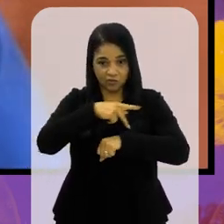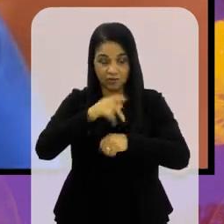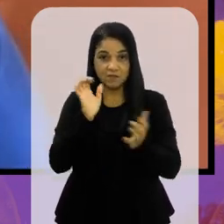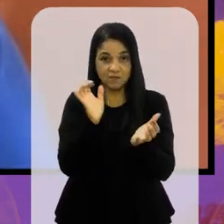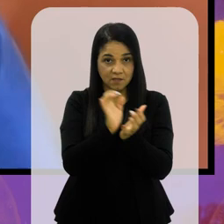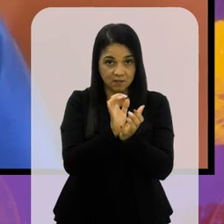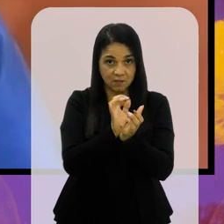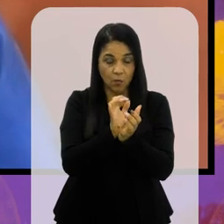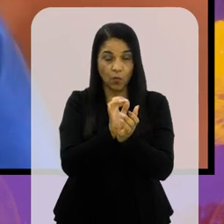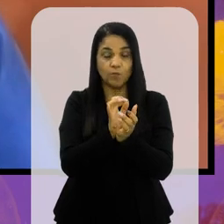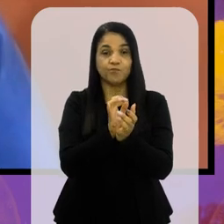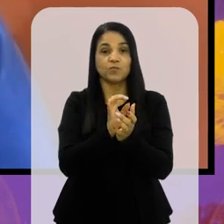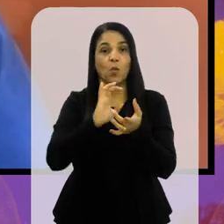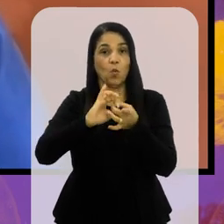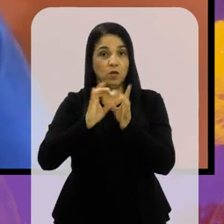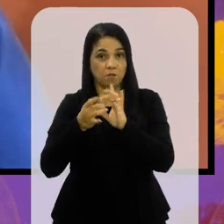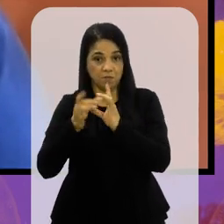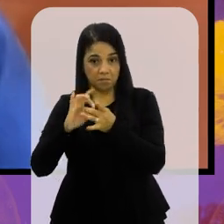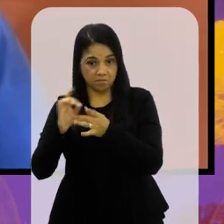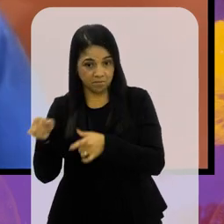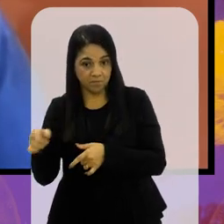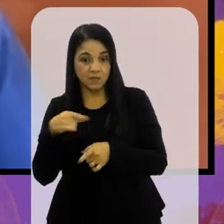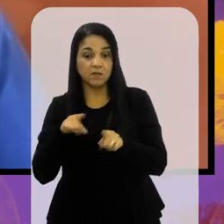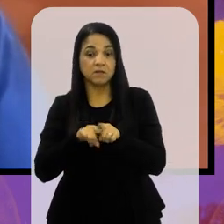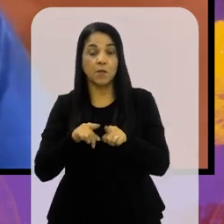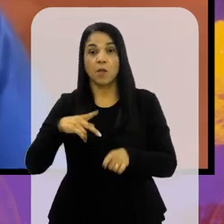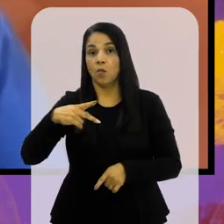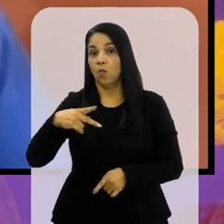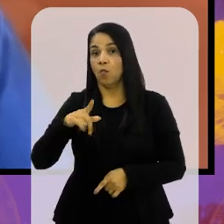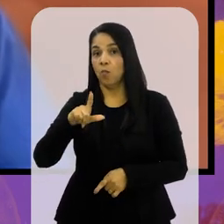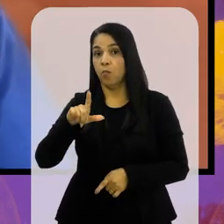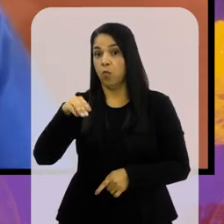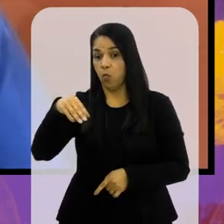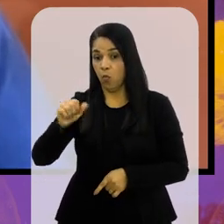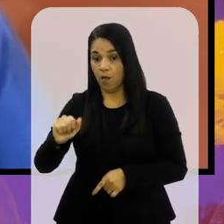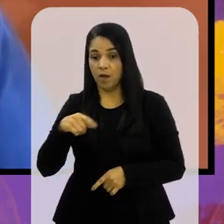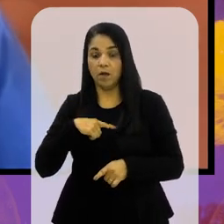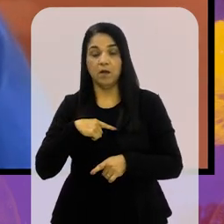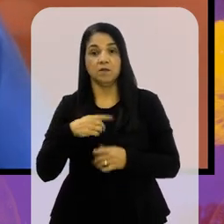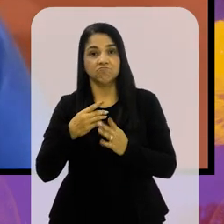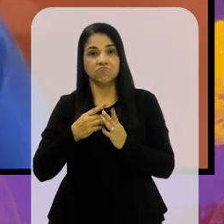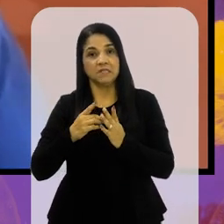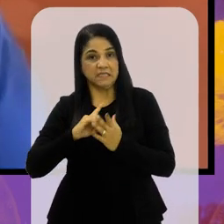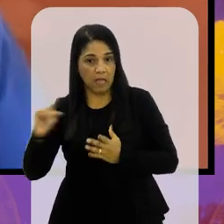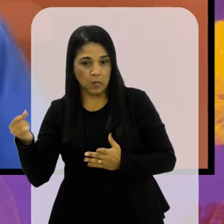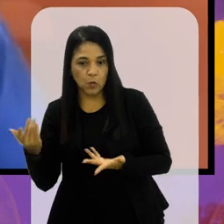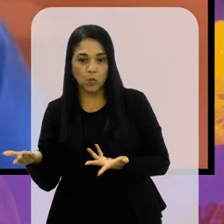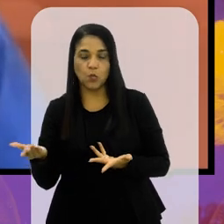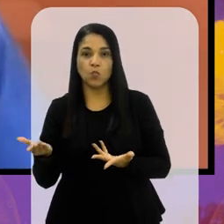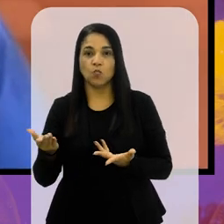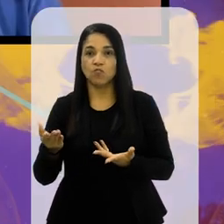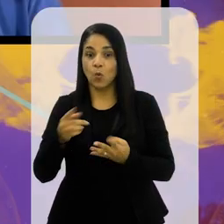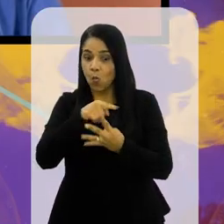olímpica da Argentina. Ah, você tem o Puma Rodrigues, só aí eu falei quatro.